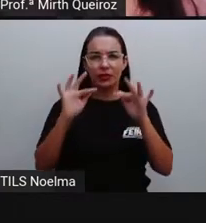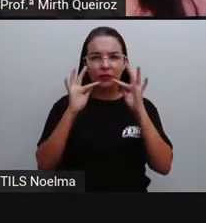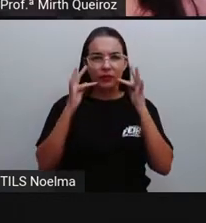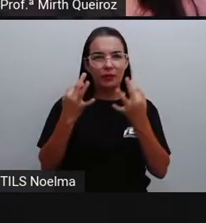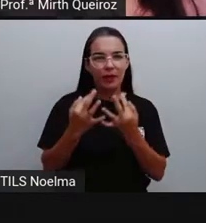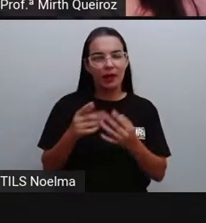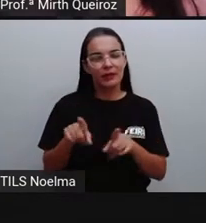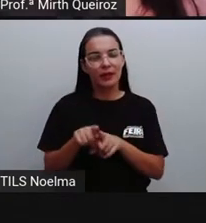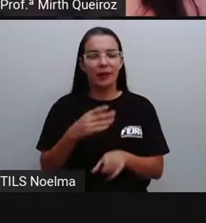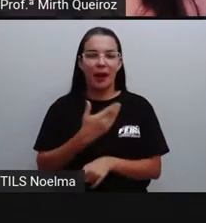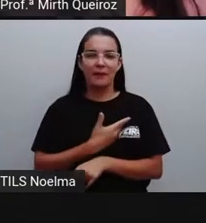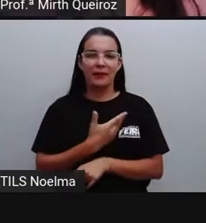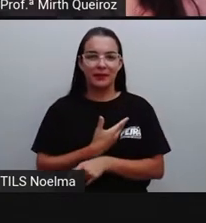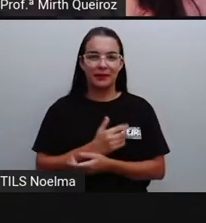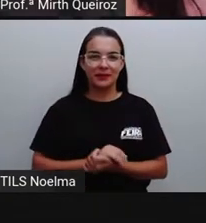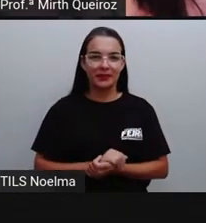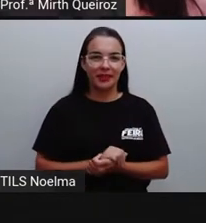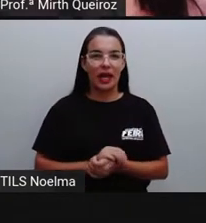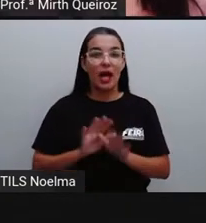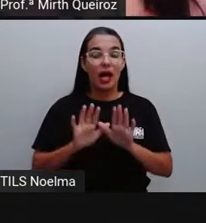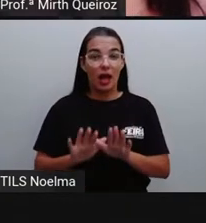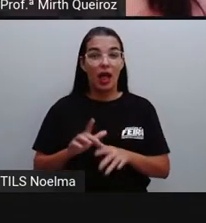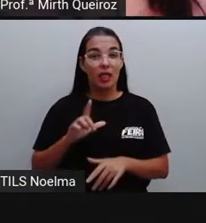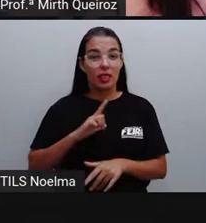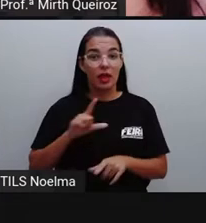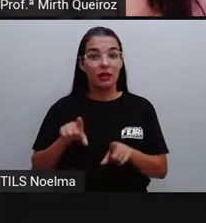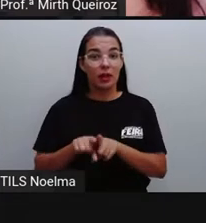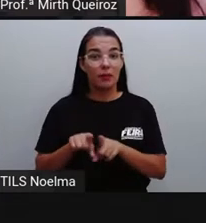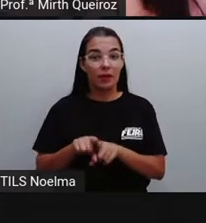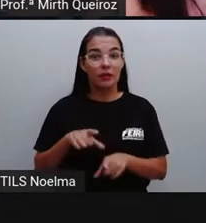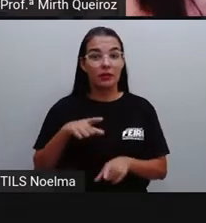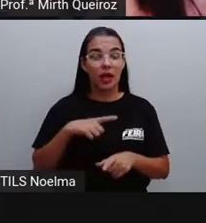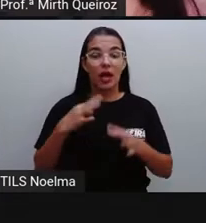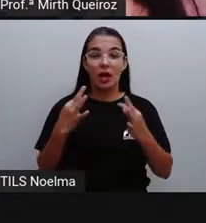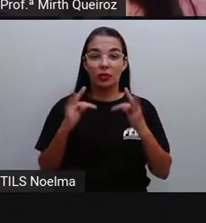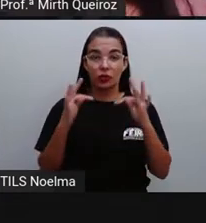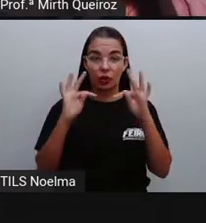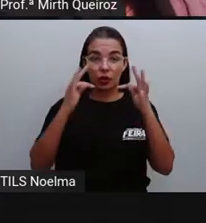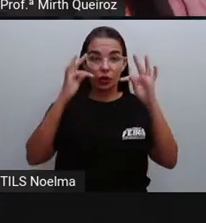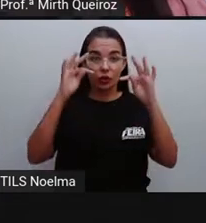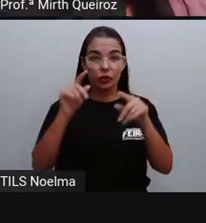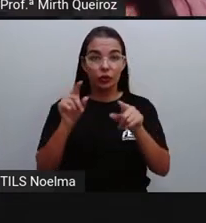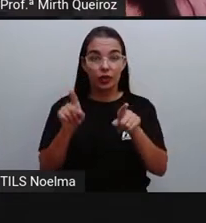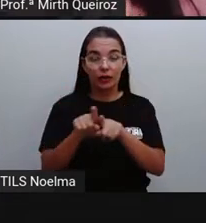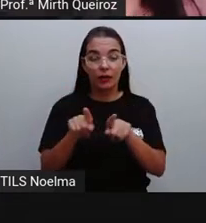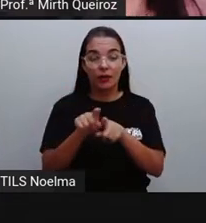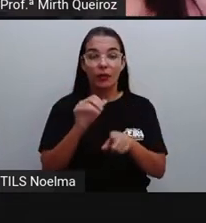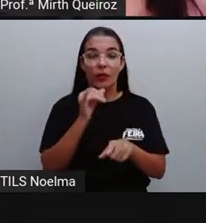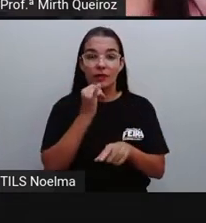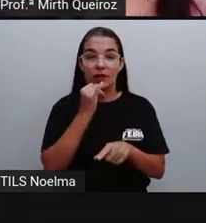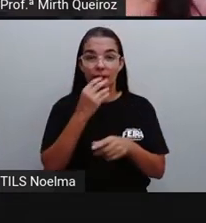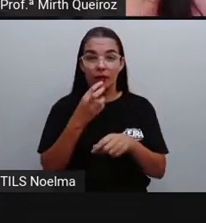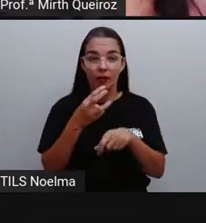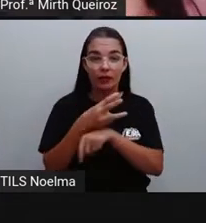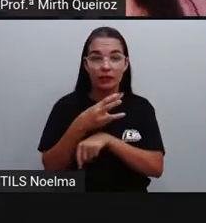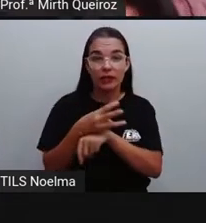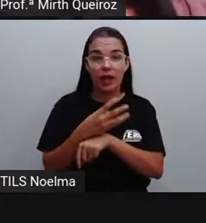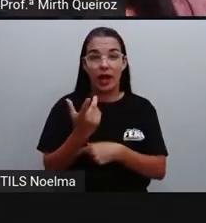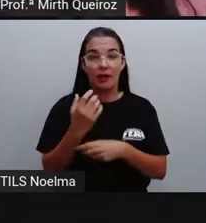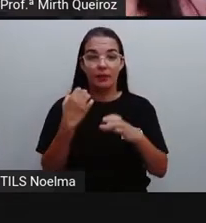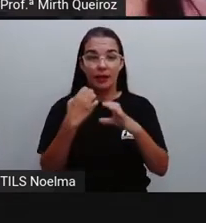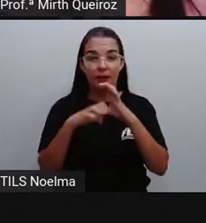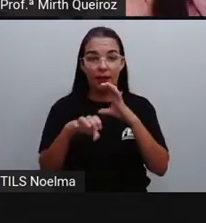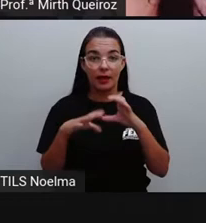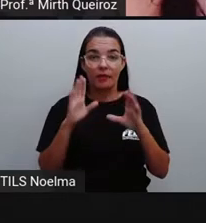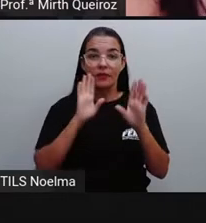amigos. Apesar de haver os recursos tecnológicos, como eu disse para vocês, né? WhatsApp, e-mail,